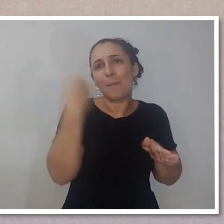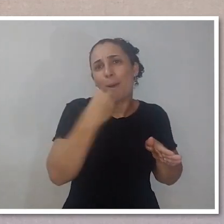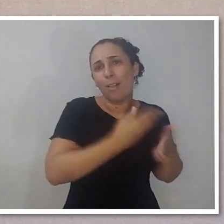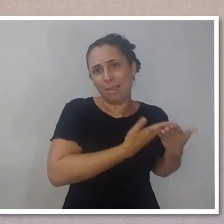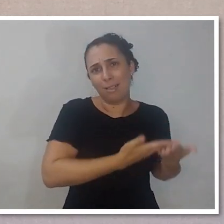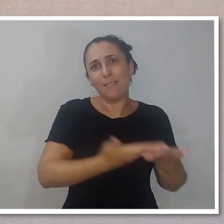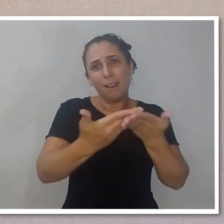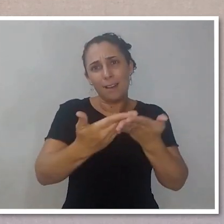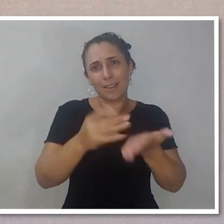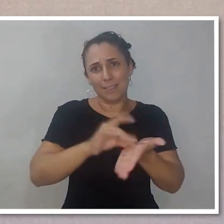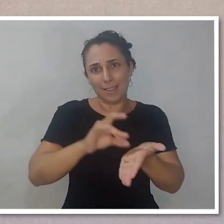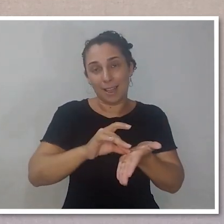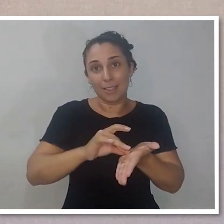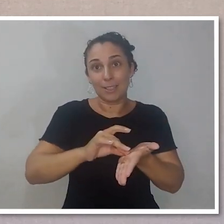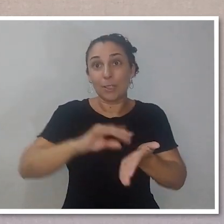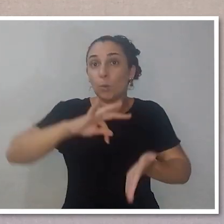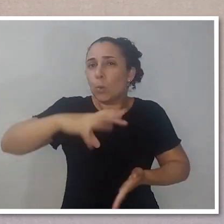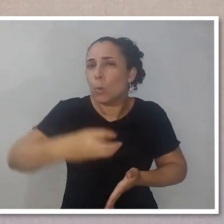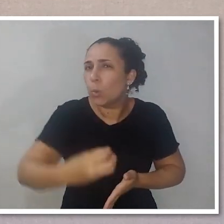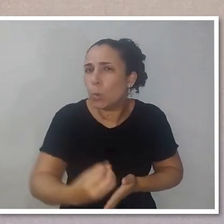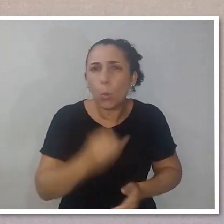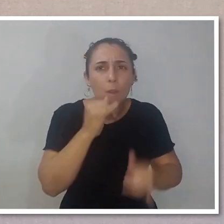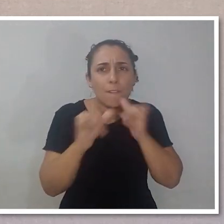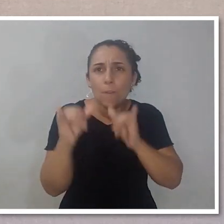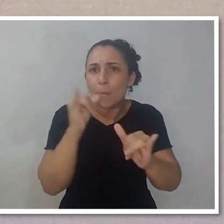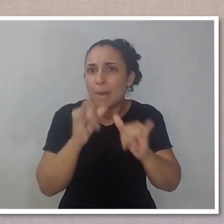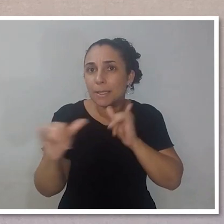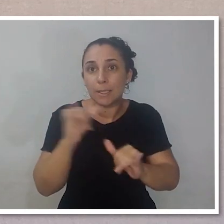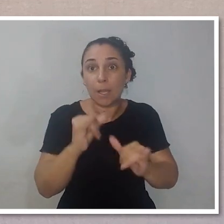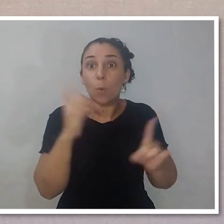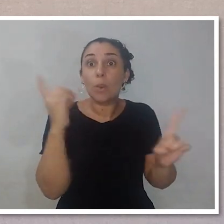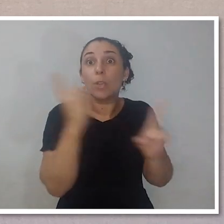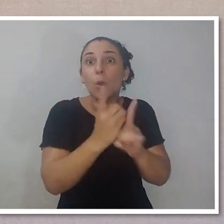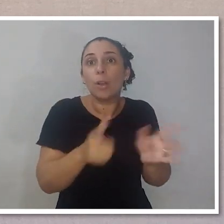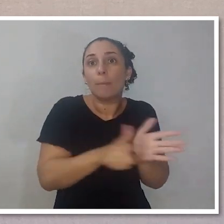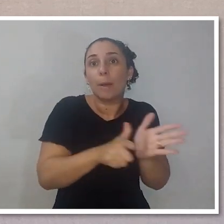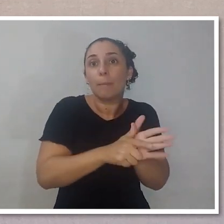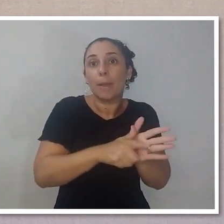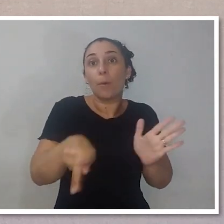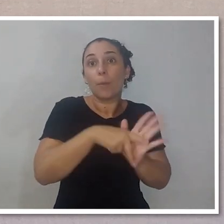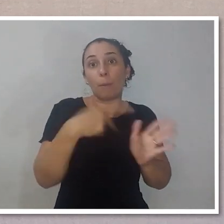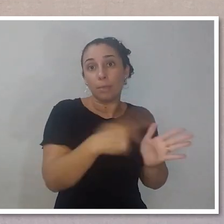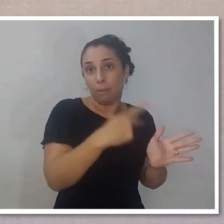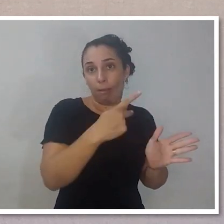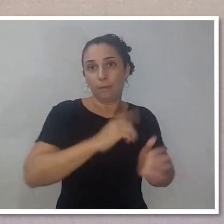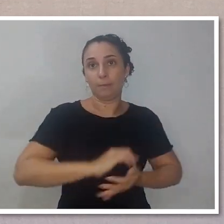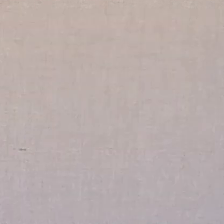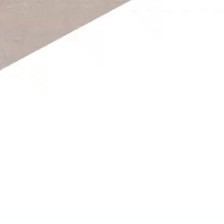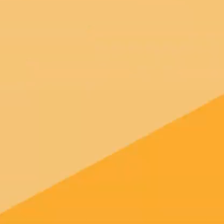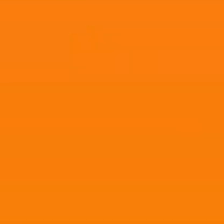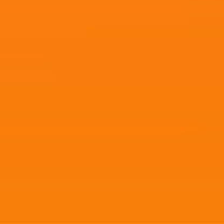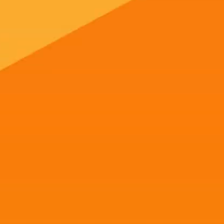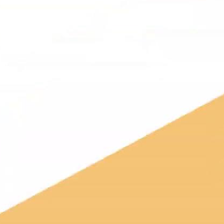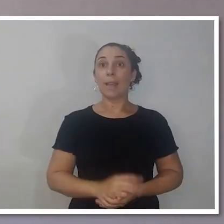tamanho que ele ocupa. Todas essas informações das medidas, altura, você encontra nos manuais.